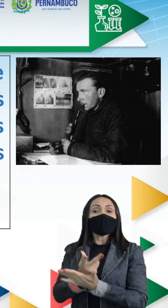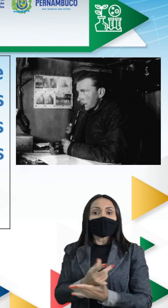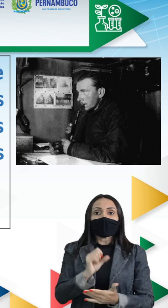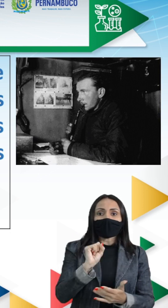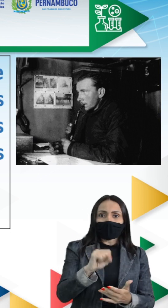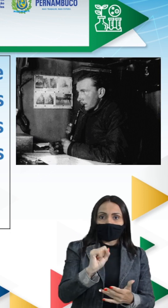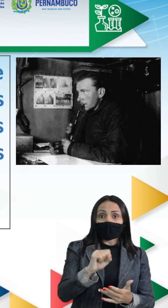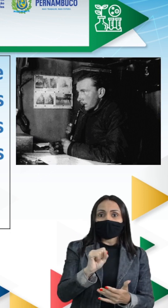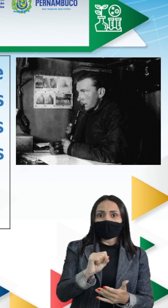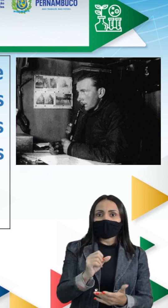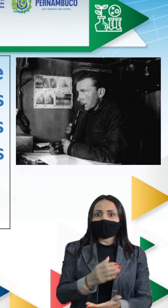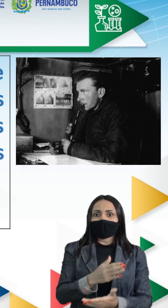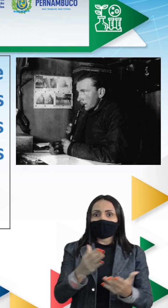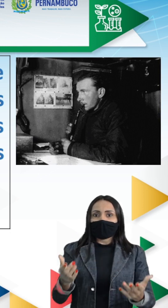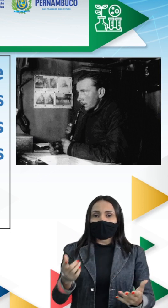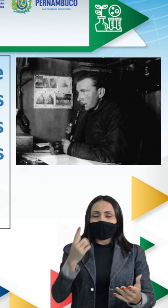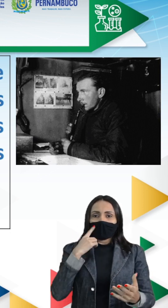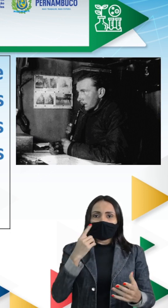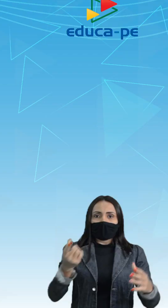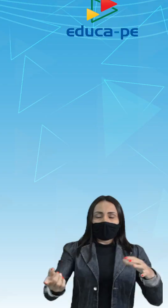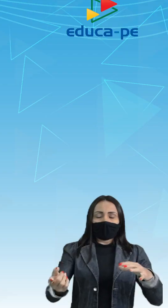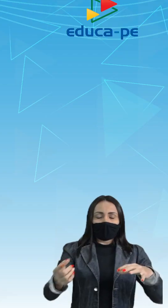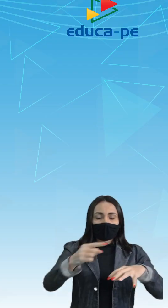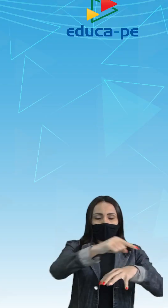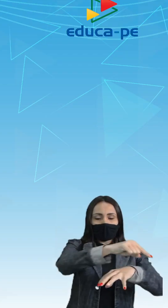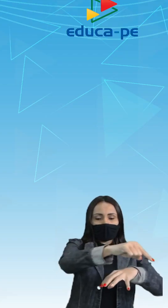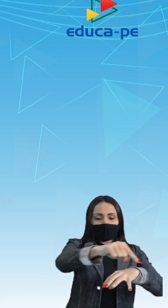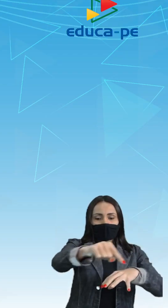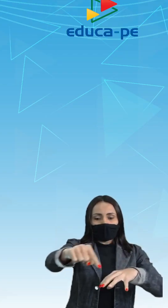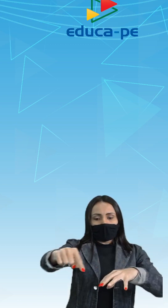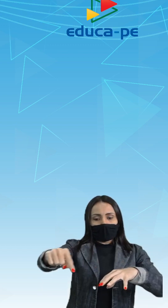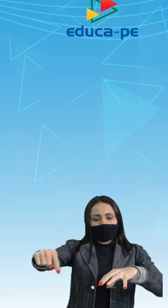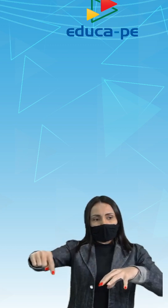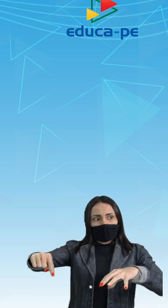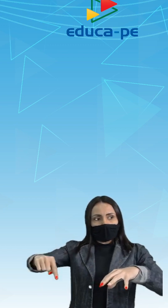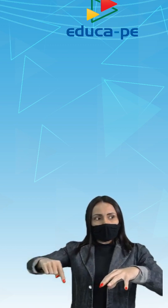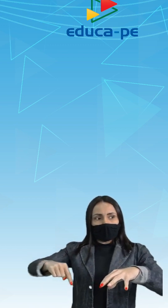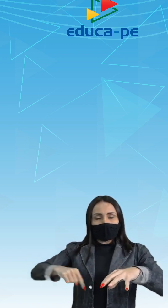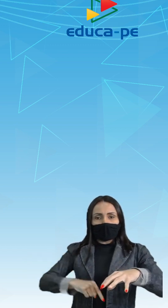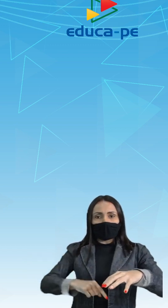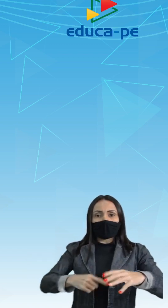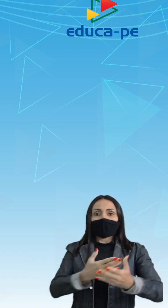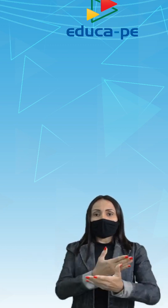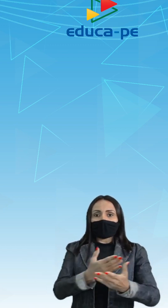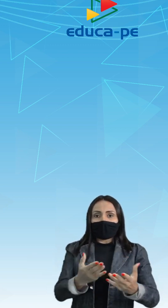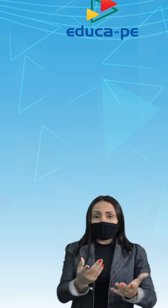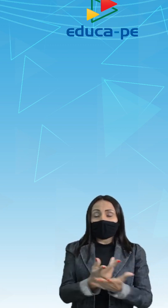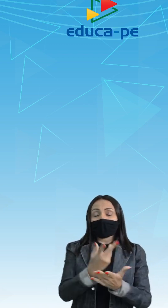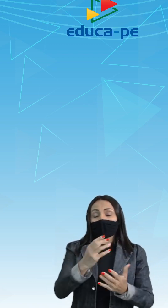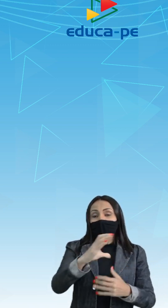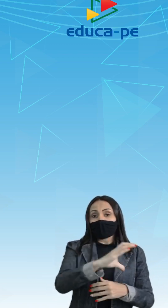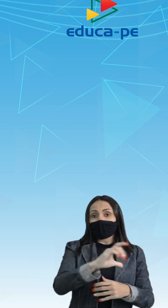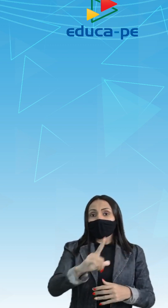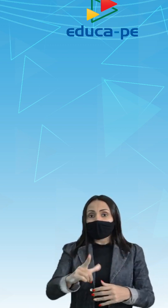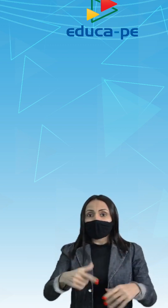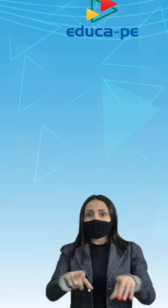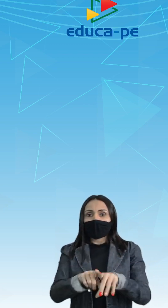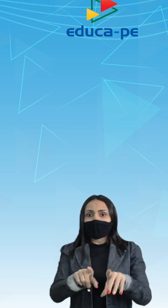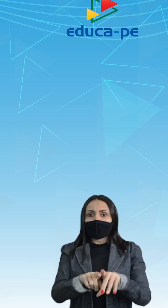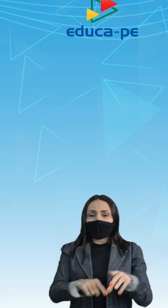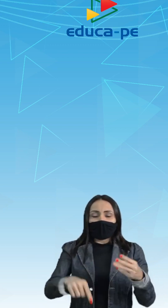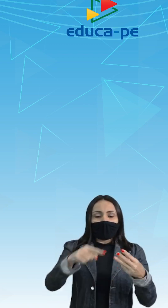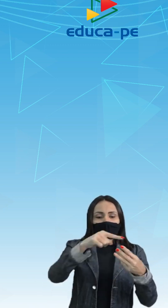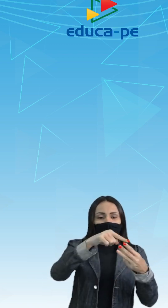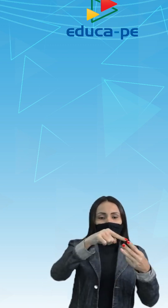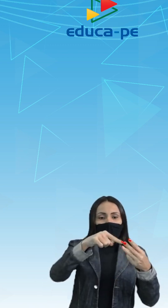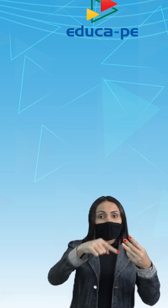acontecem nas bordas das placas. Essas bordas, elas vão ser classificadas em três